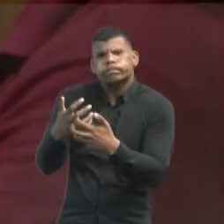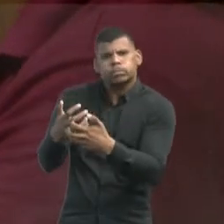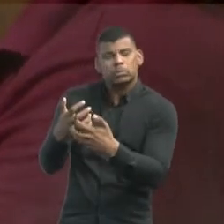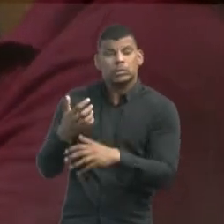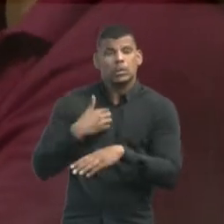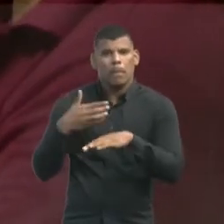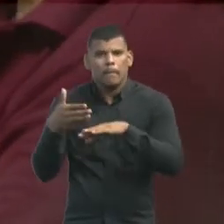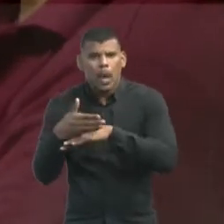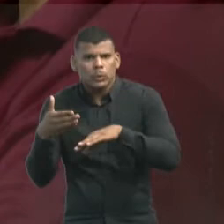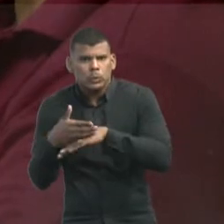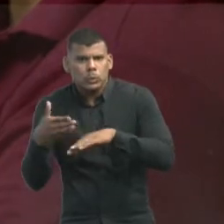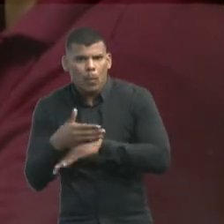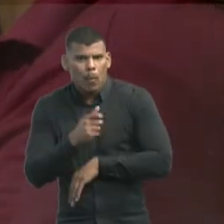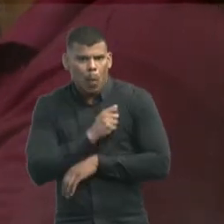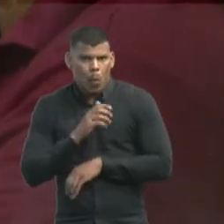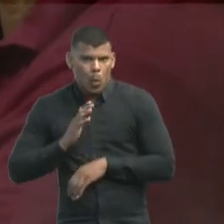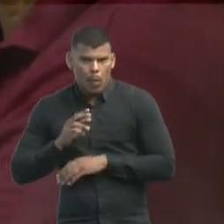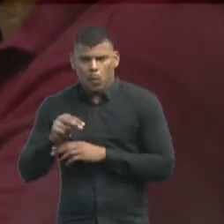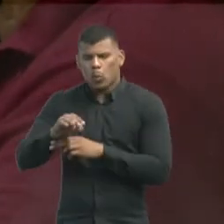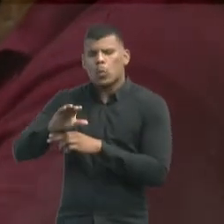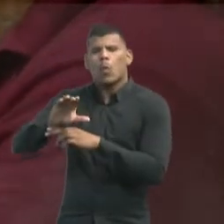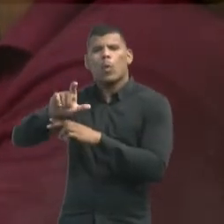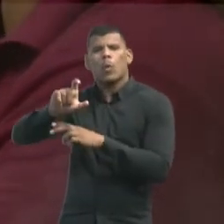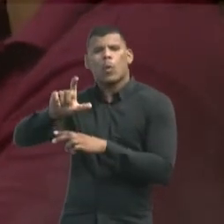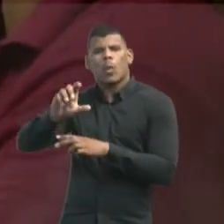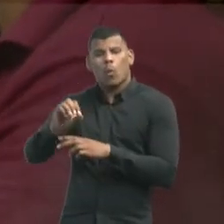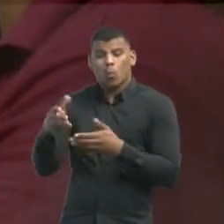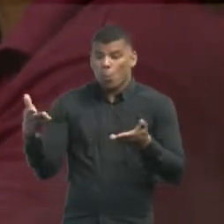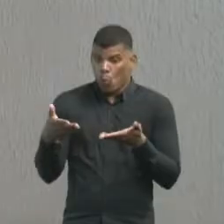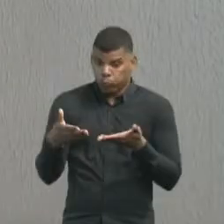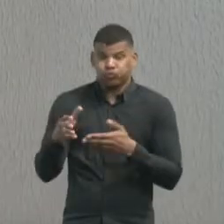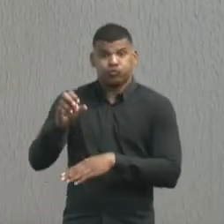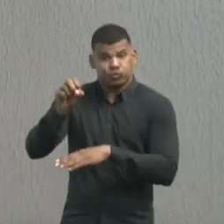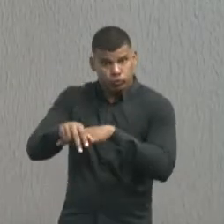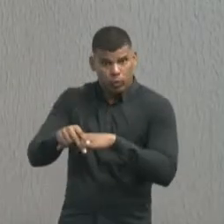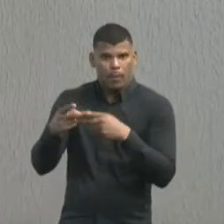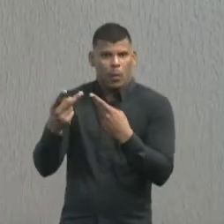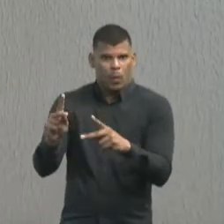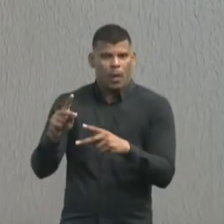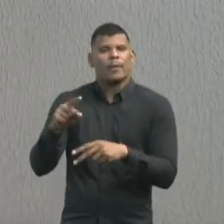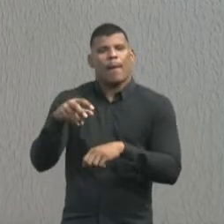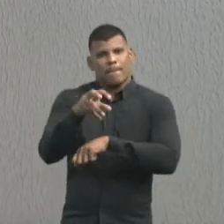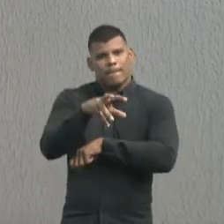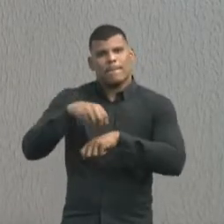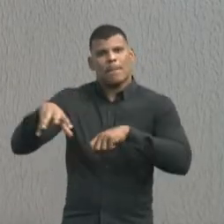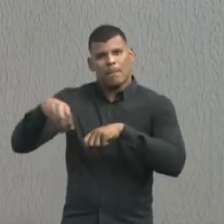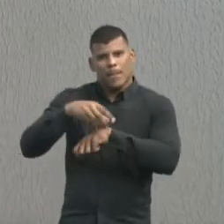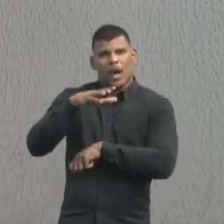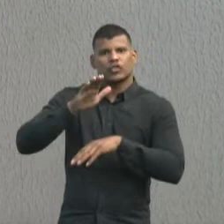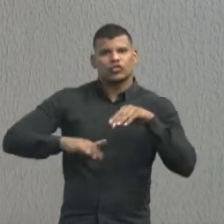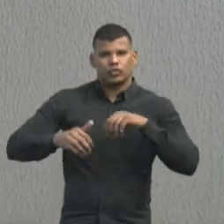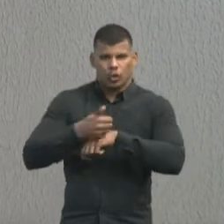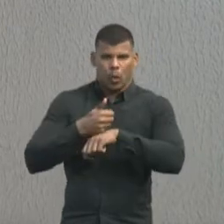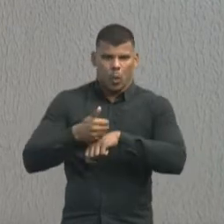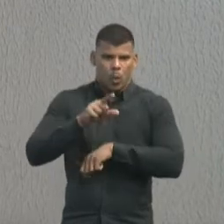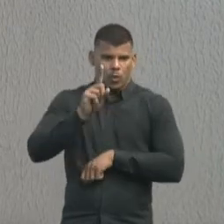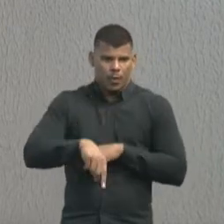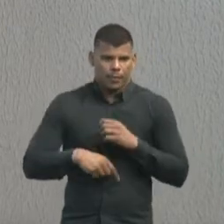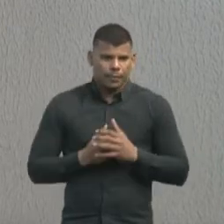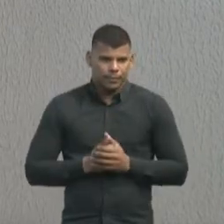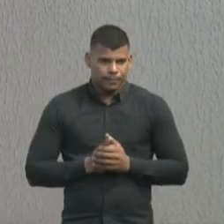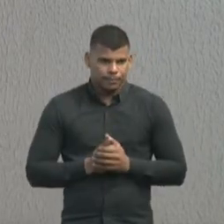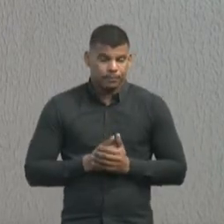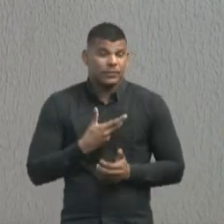engajou no núcleo e até assumiu a função de mediadora. O serviço a inspirou a dar um passo a mais na